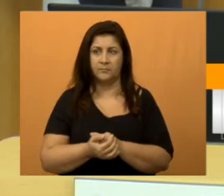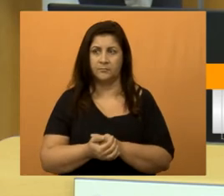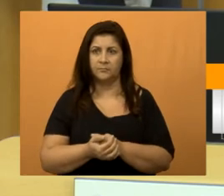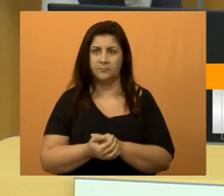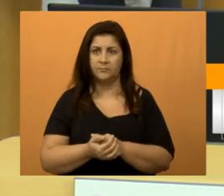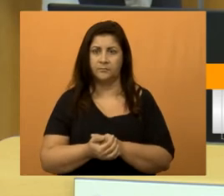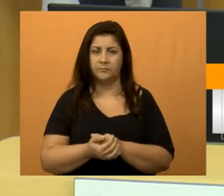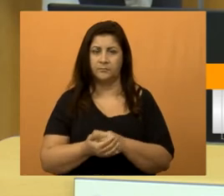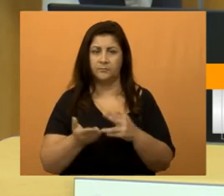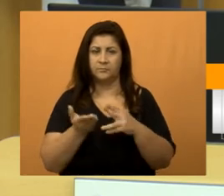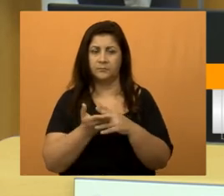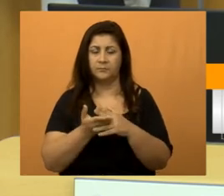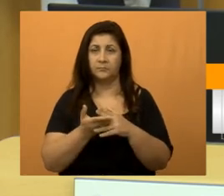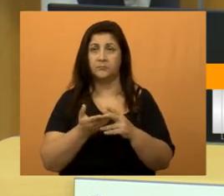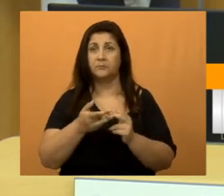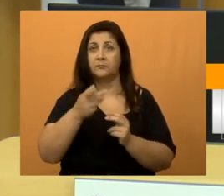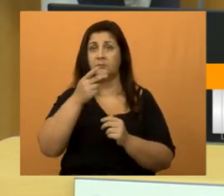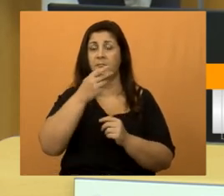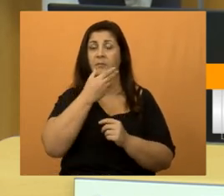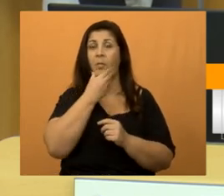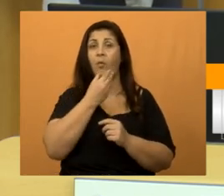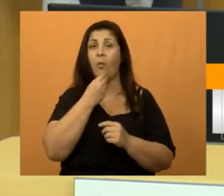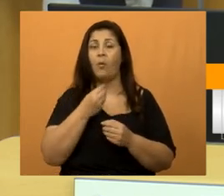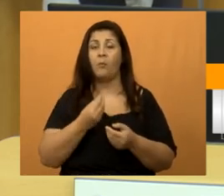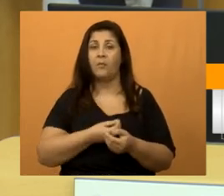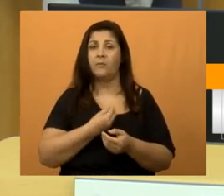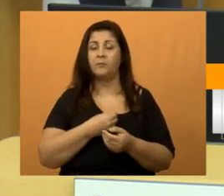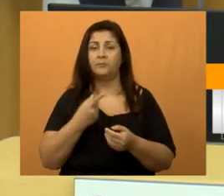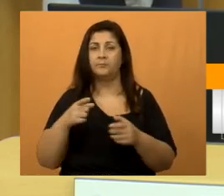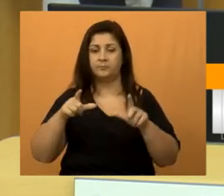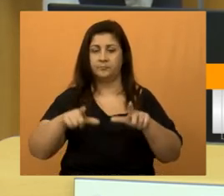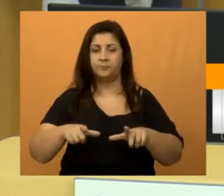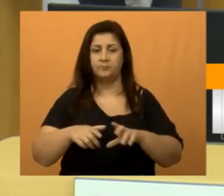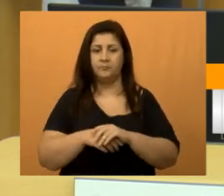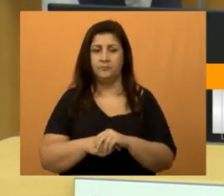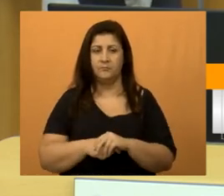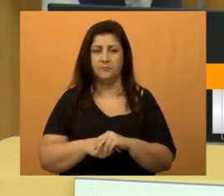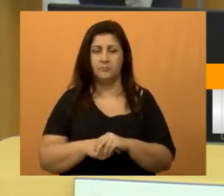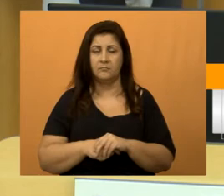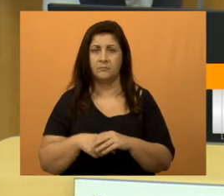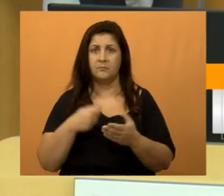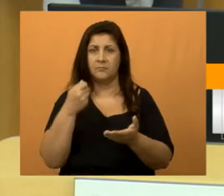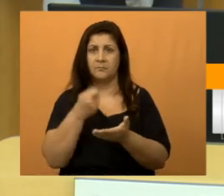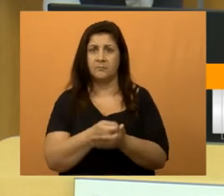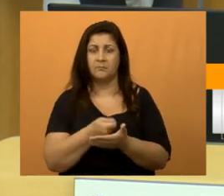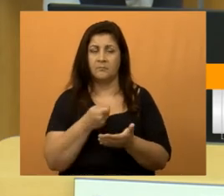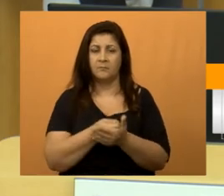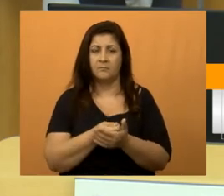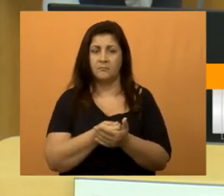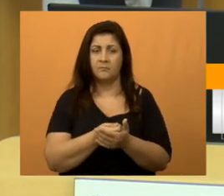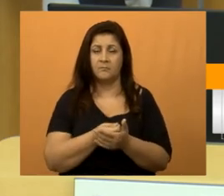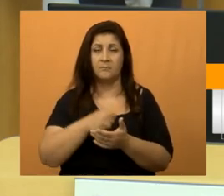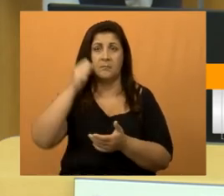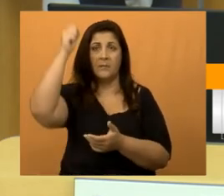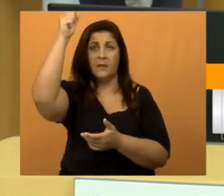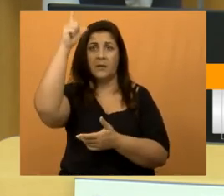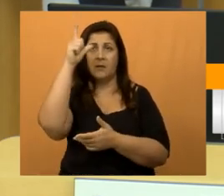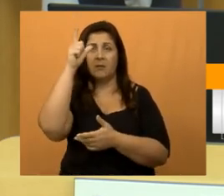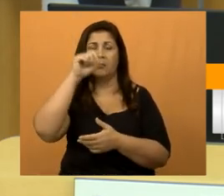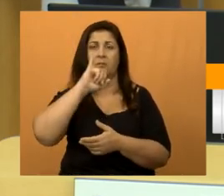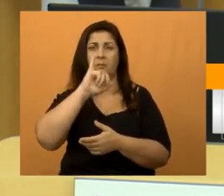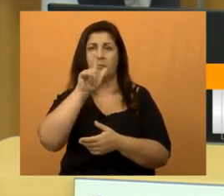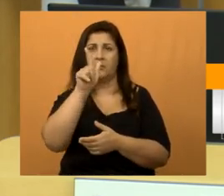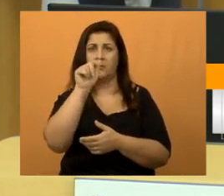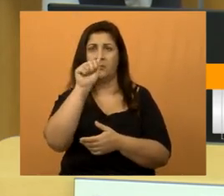e aqui esse morador mora nesse loteamento. Eles pagam a iluminação para Igaratá.